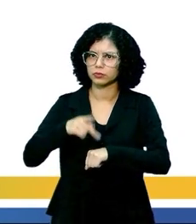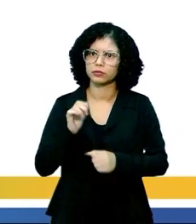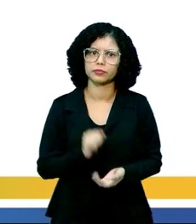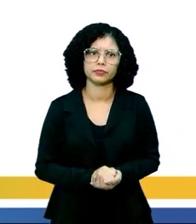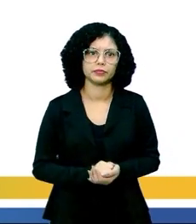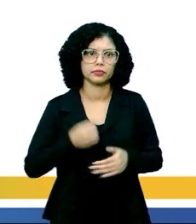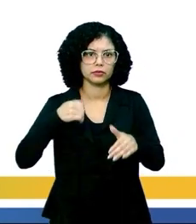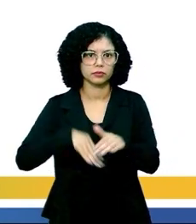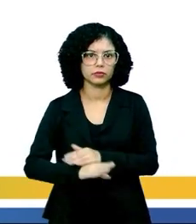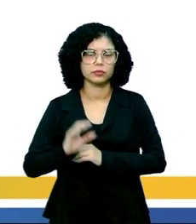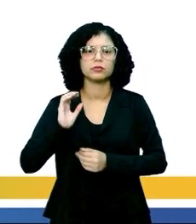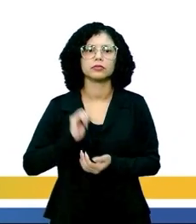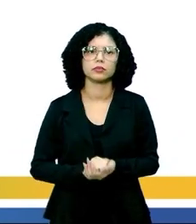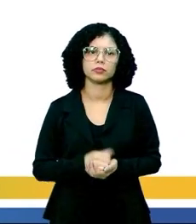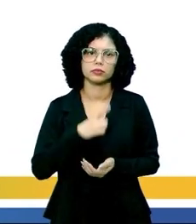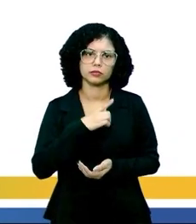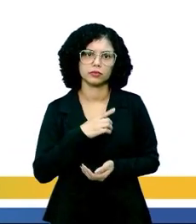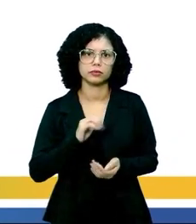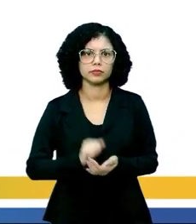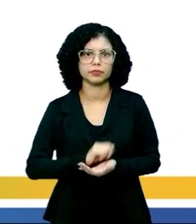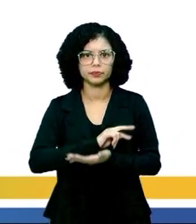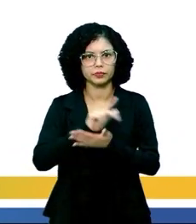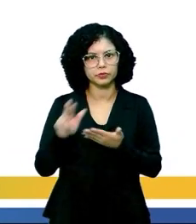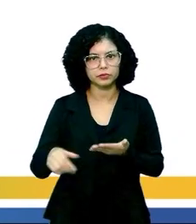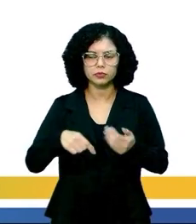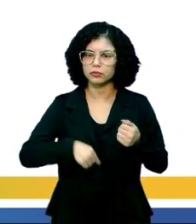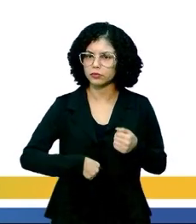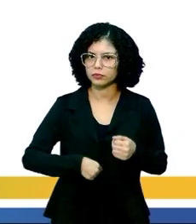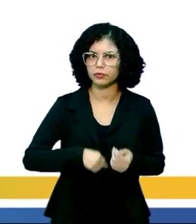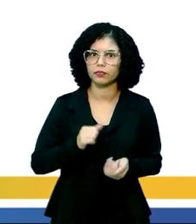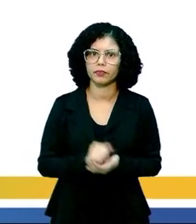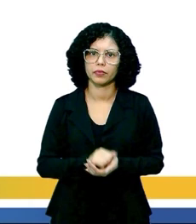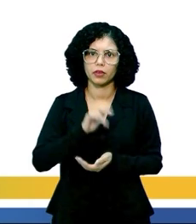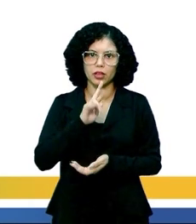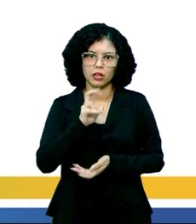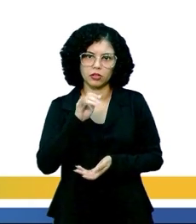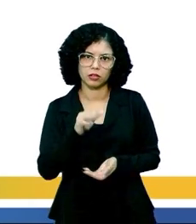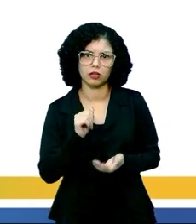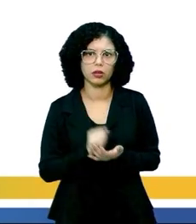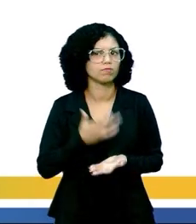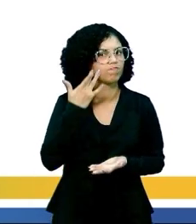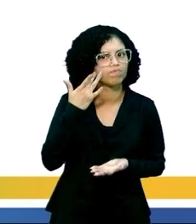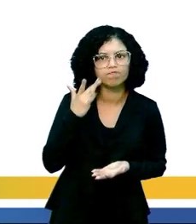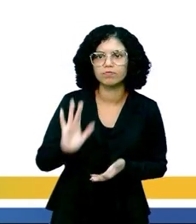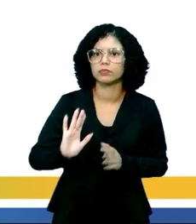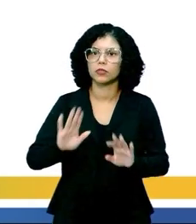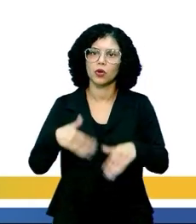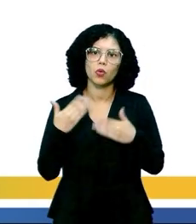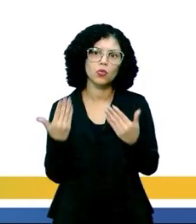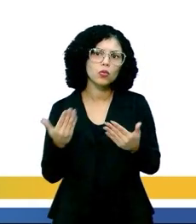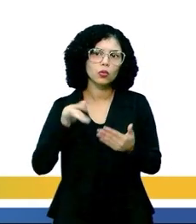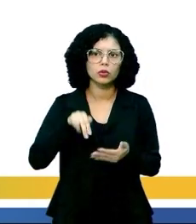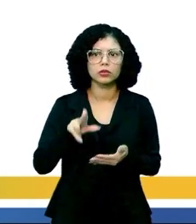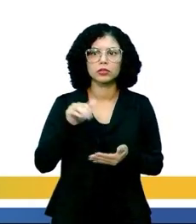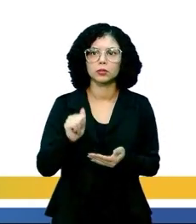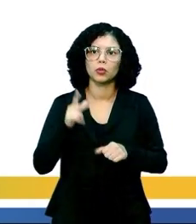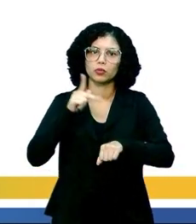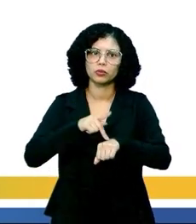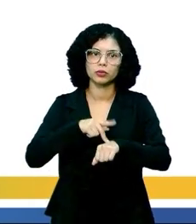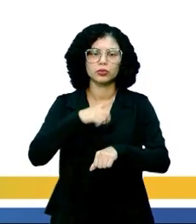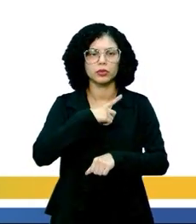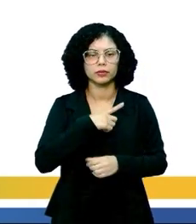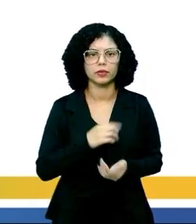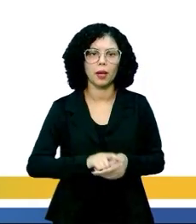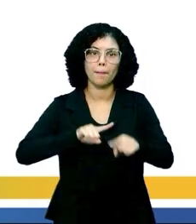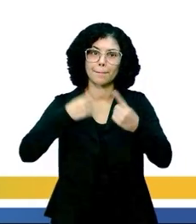vidros em que guardam um concentrado de enzimas digestivas está ilegível. Ele não sabe qual enzima o vidro contém,